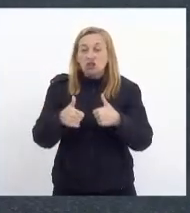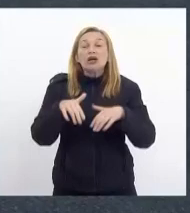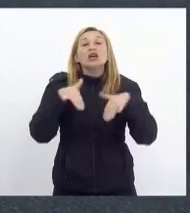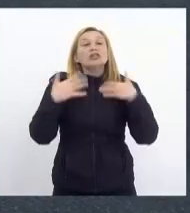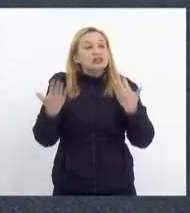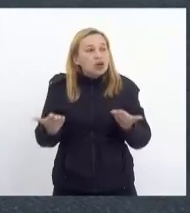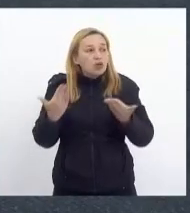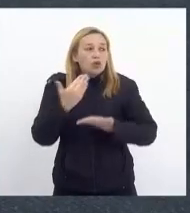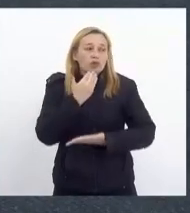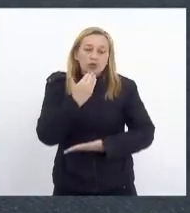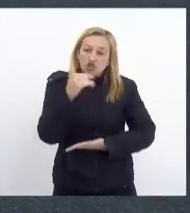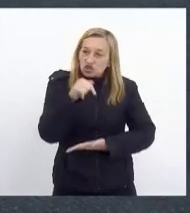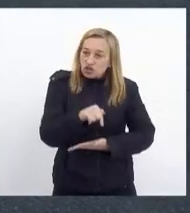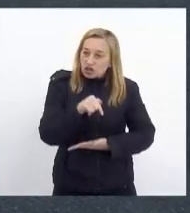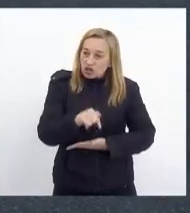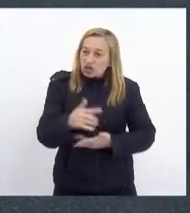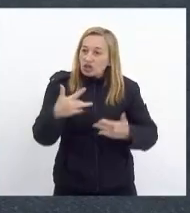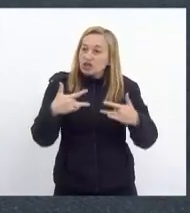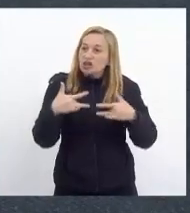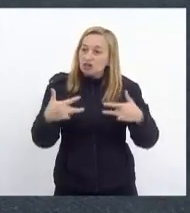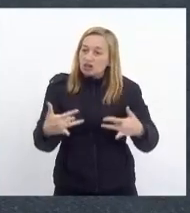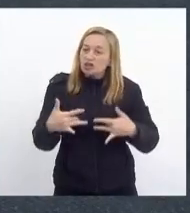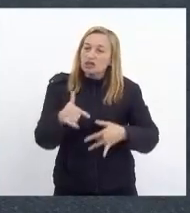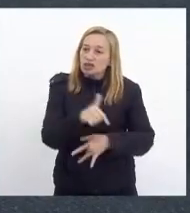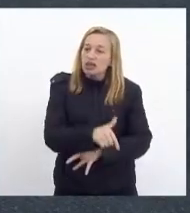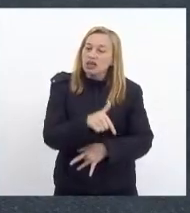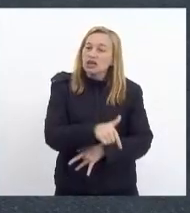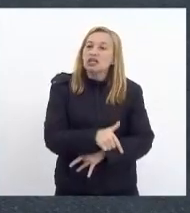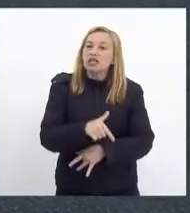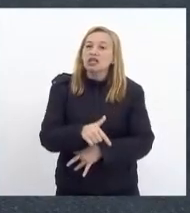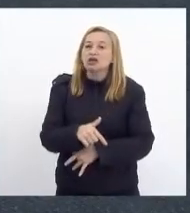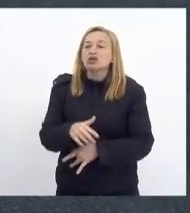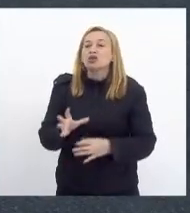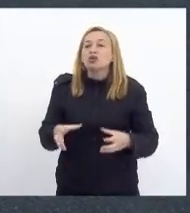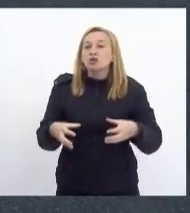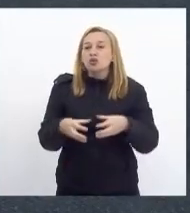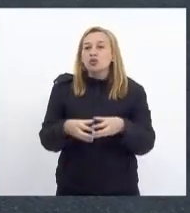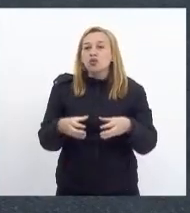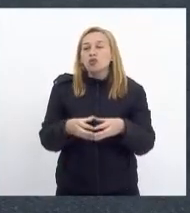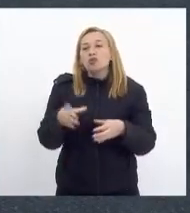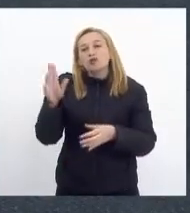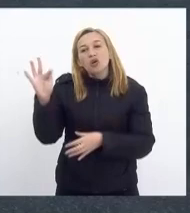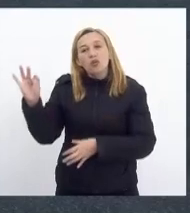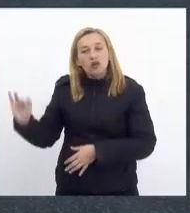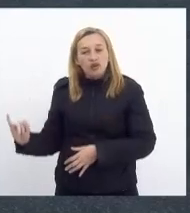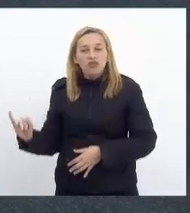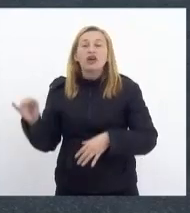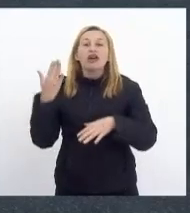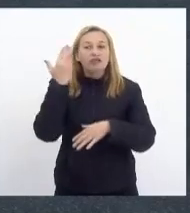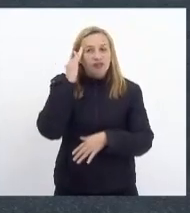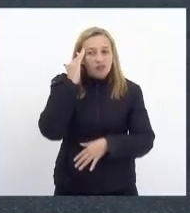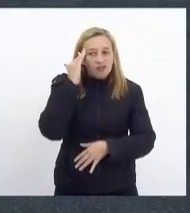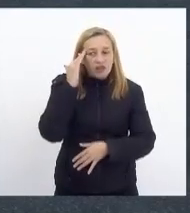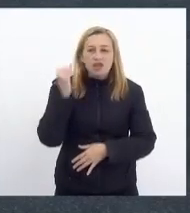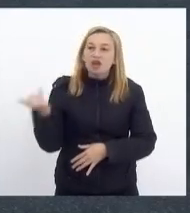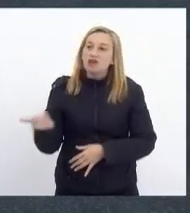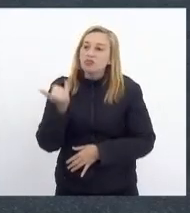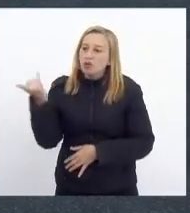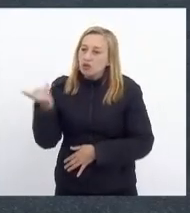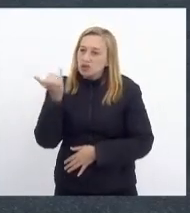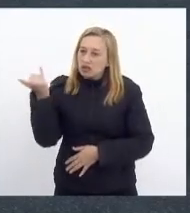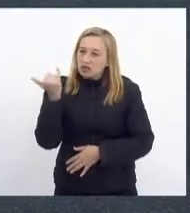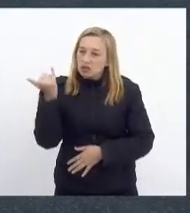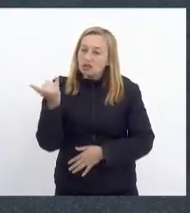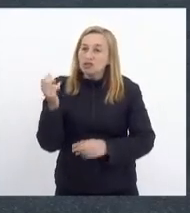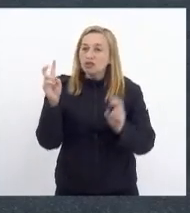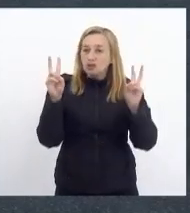deixar aqui a nossa solidariedade ao corpo docente da UENF, entendendo pela importância por uma